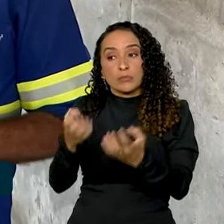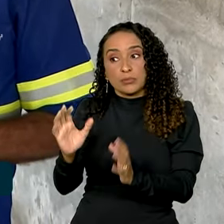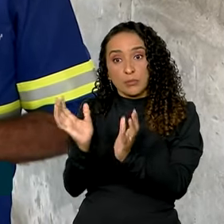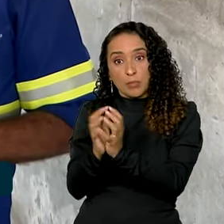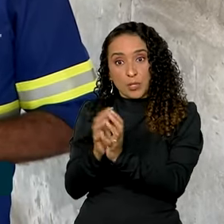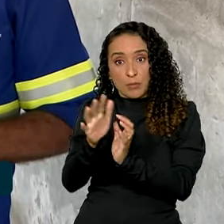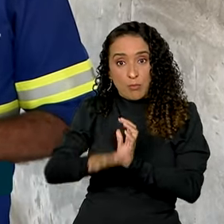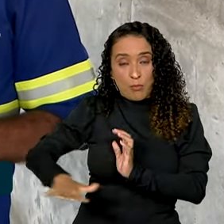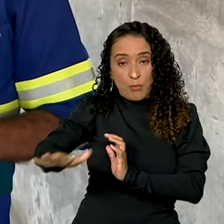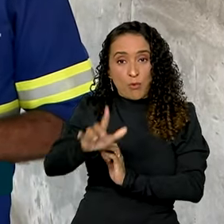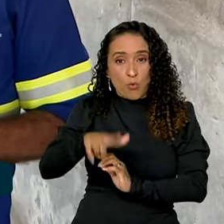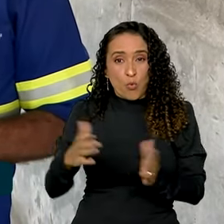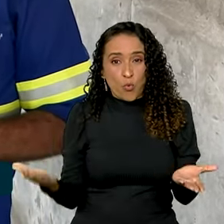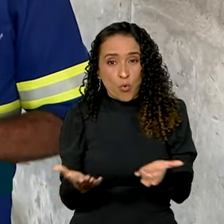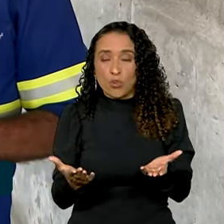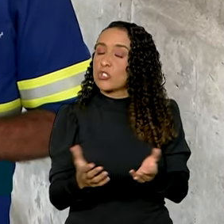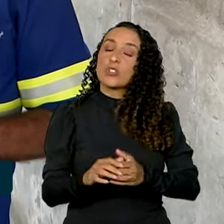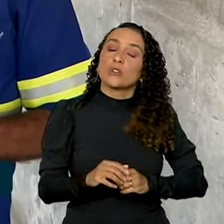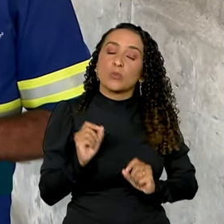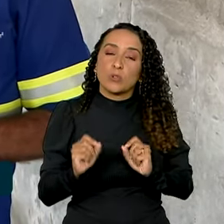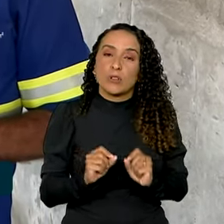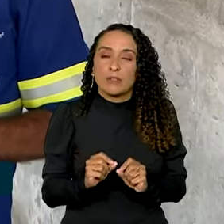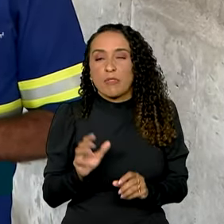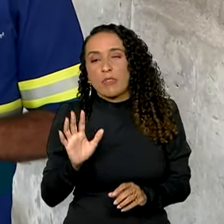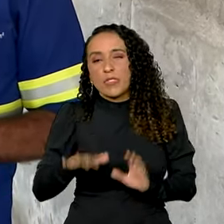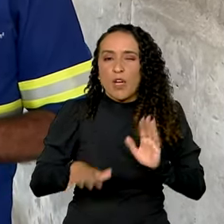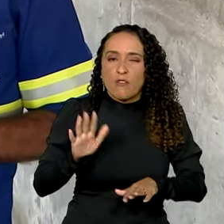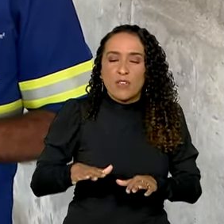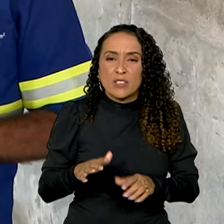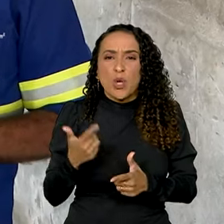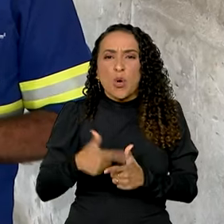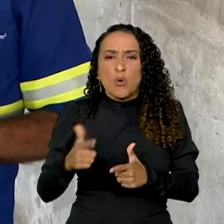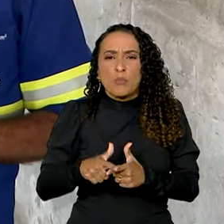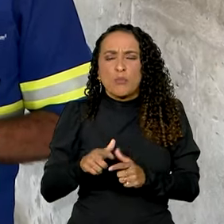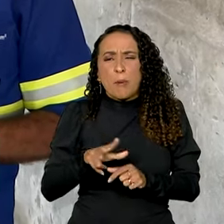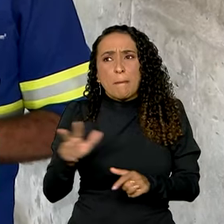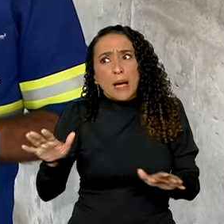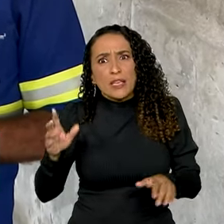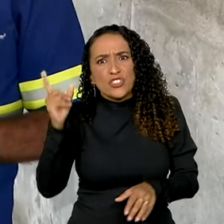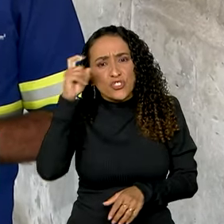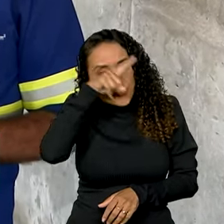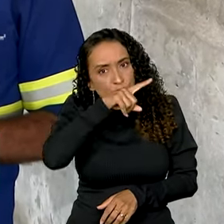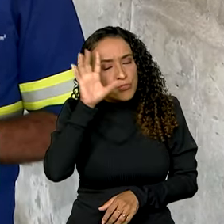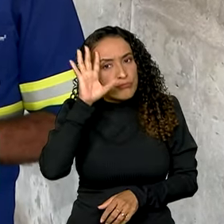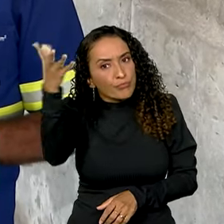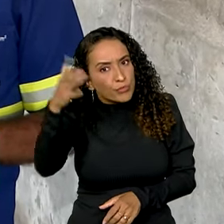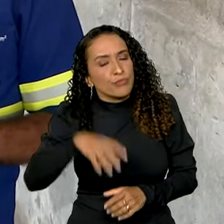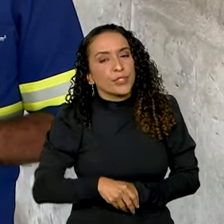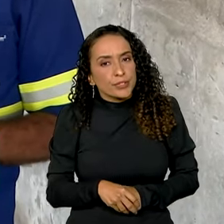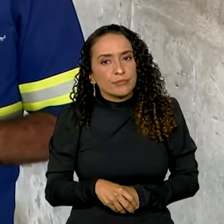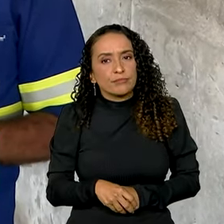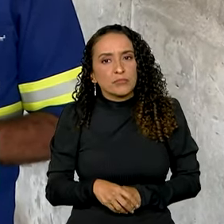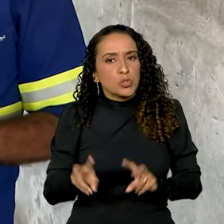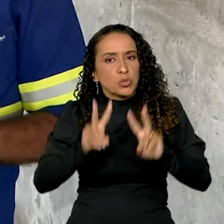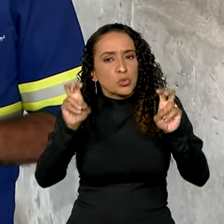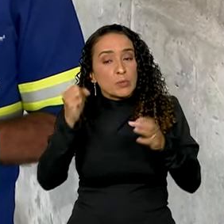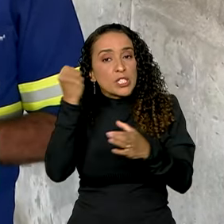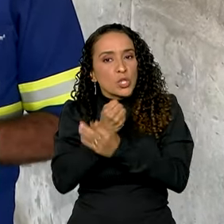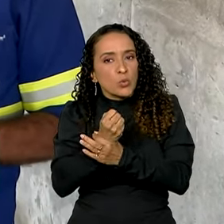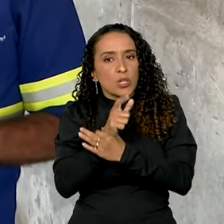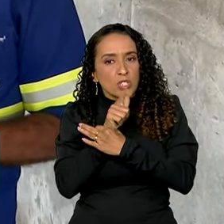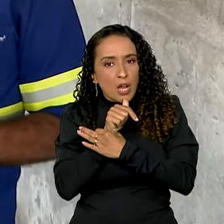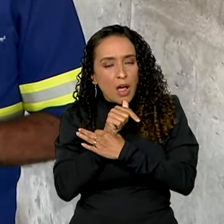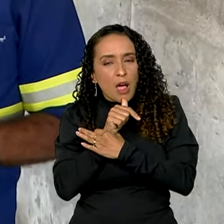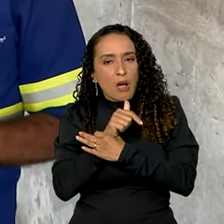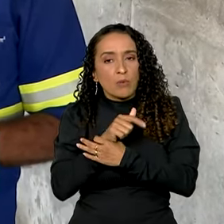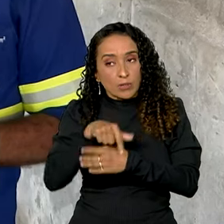é hoje, talvez, o problema mais difícil de se solucionar com relação à segurança hídrica,